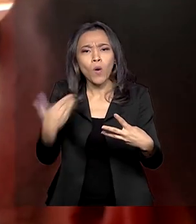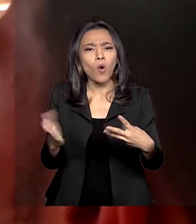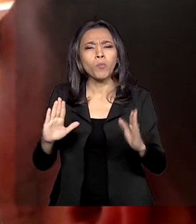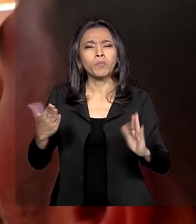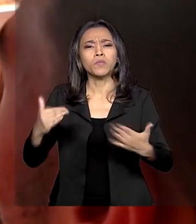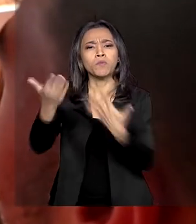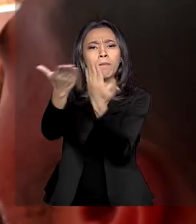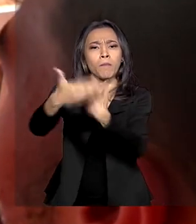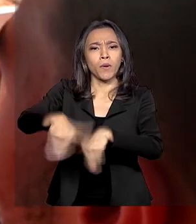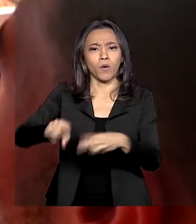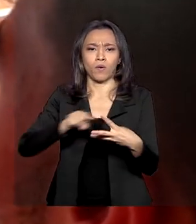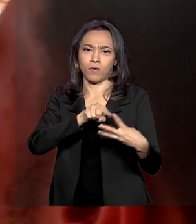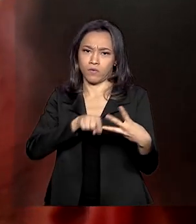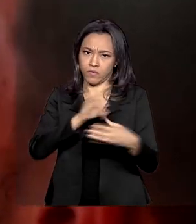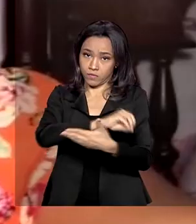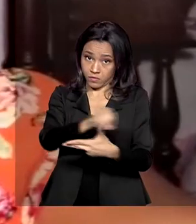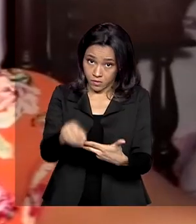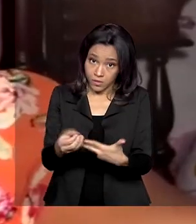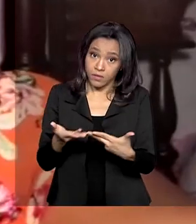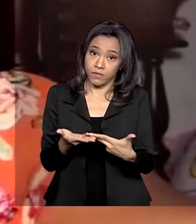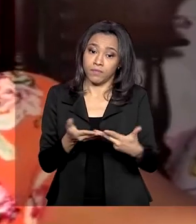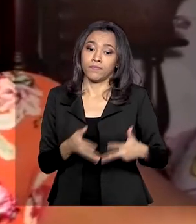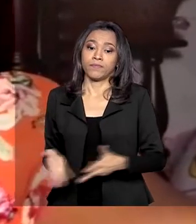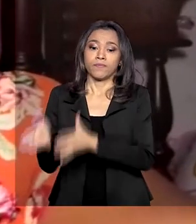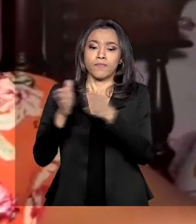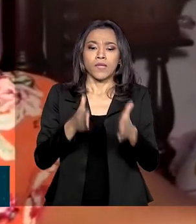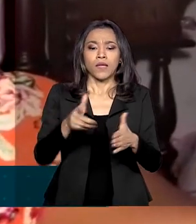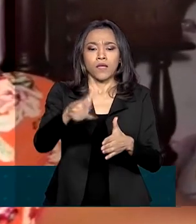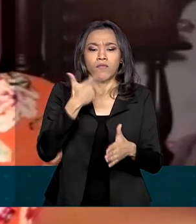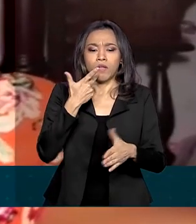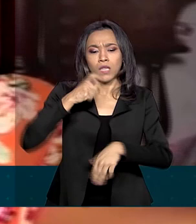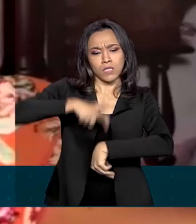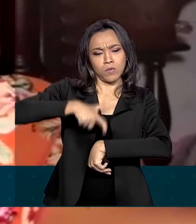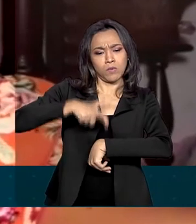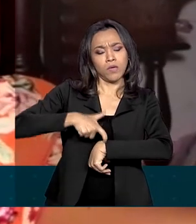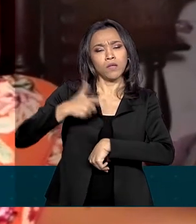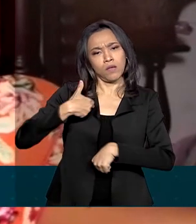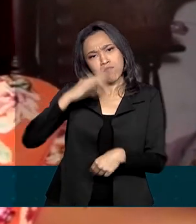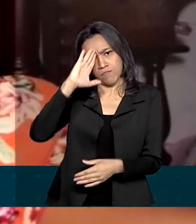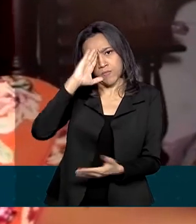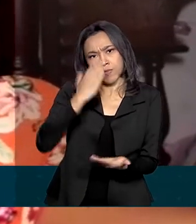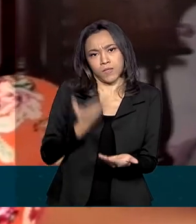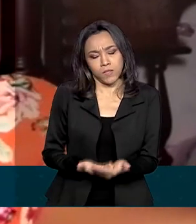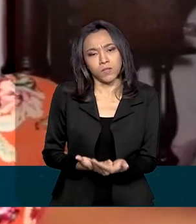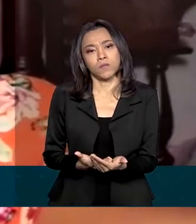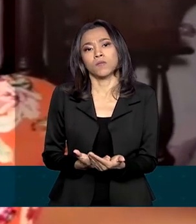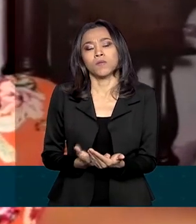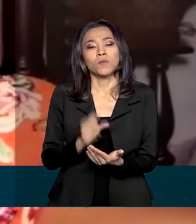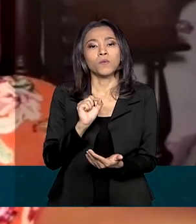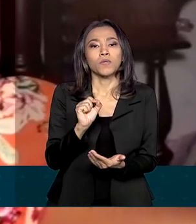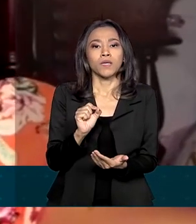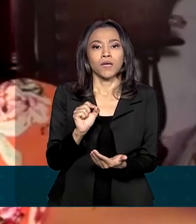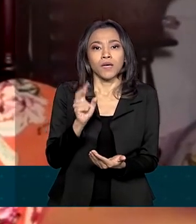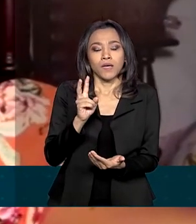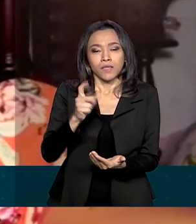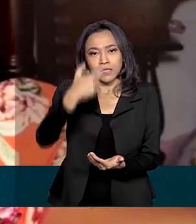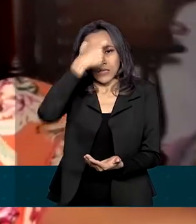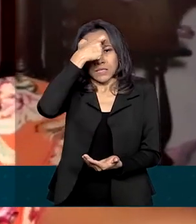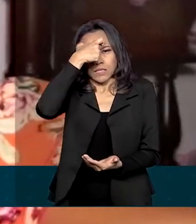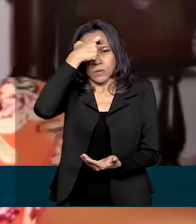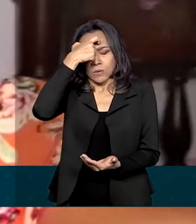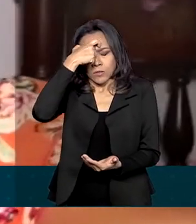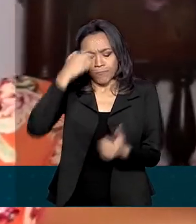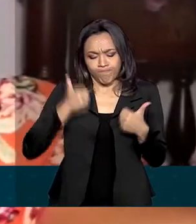períodos para aplicação do Enem. Nesse momento, eu acredito que manter a saúde mental